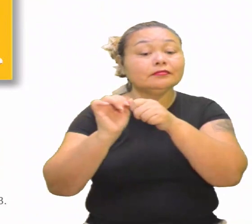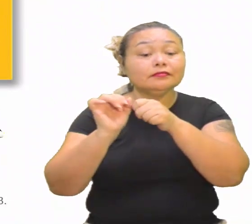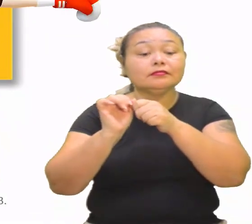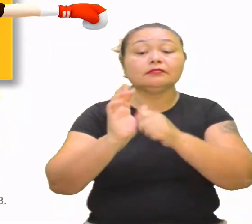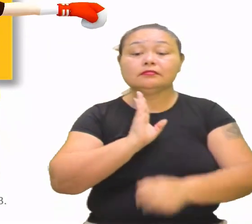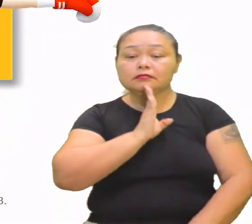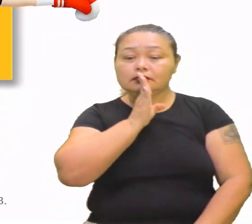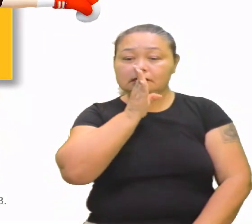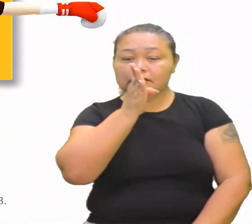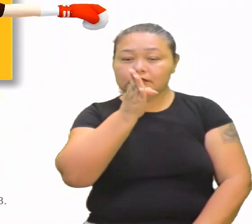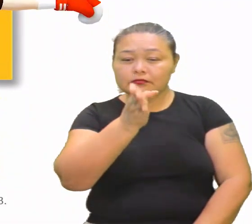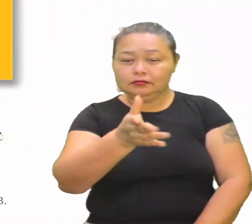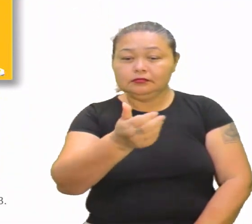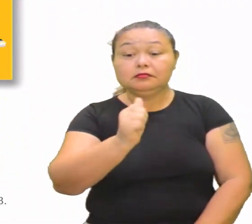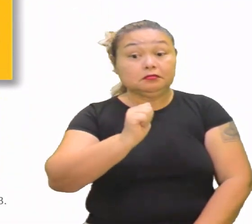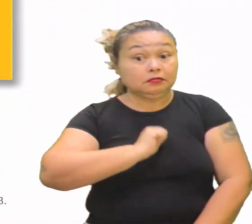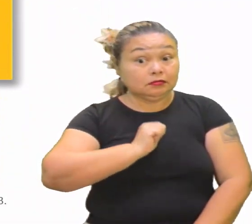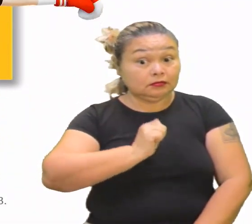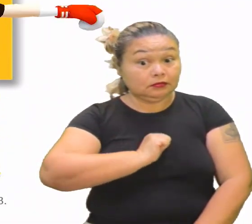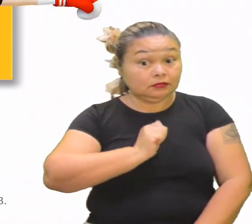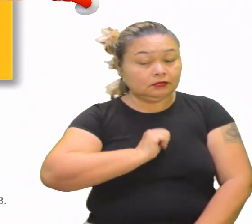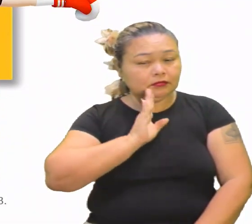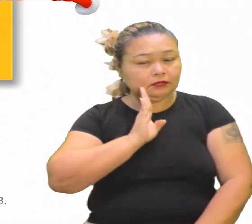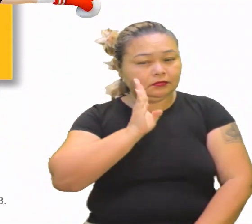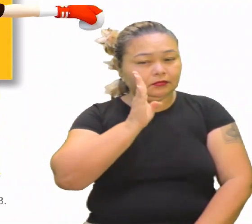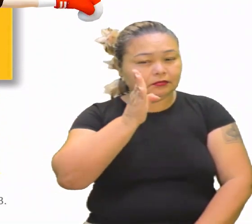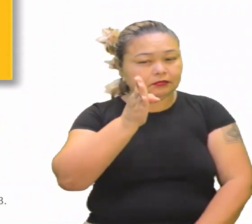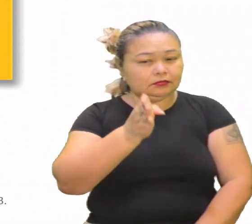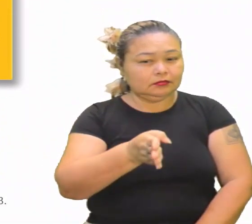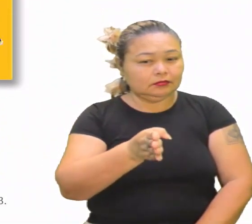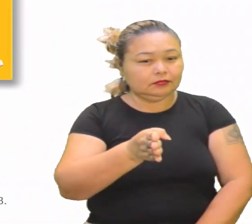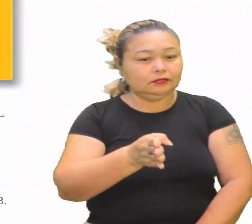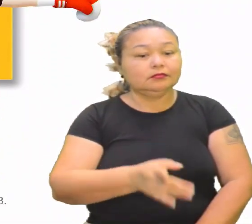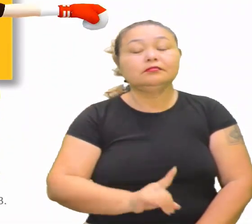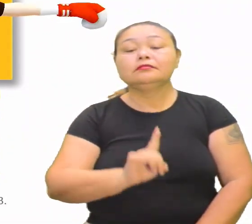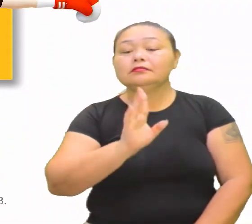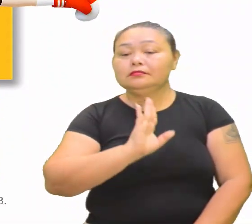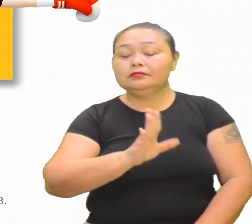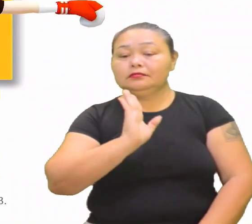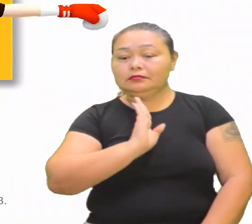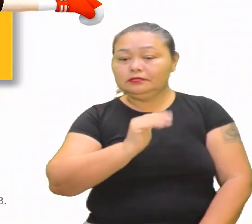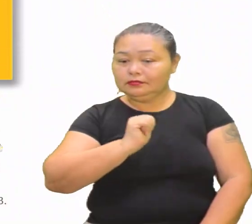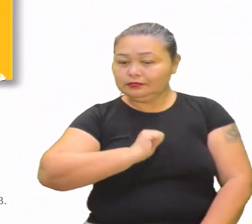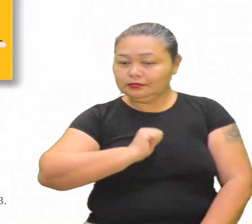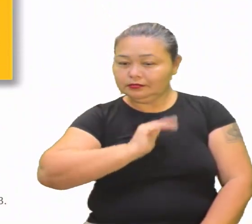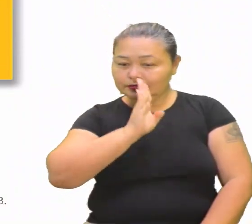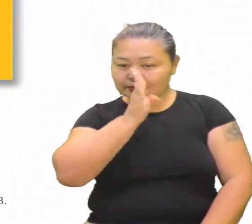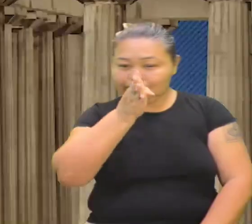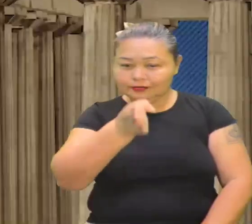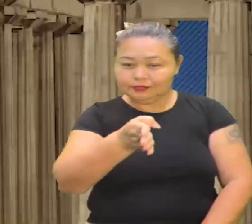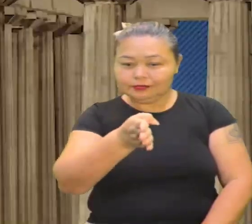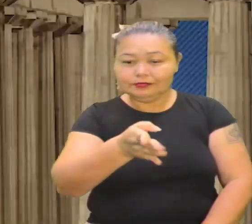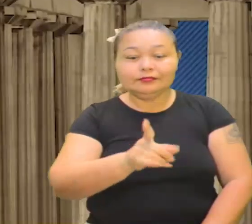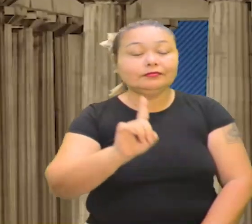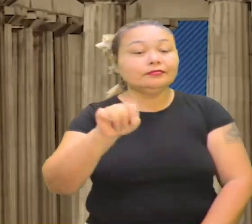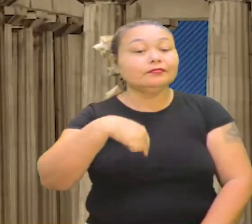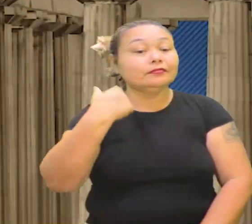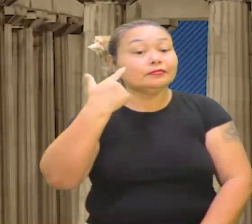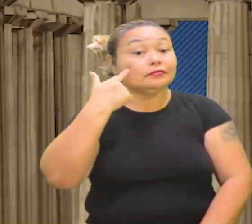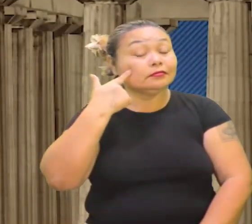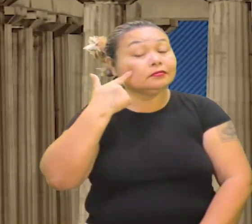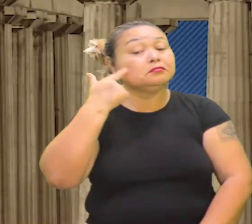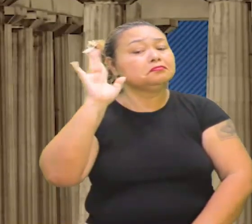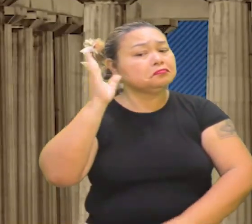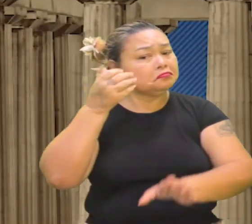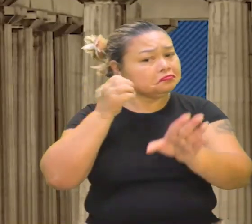Antropocentrismo, ó! Que palavra legal! Já pega aí, gente, ó! Vem aqui comigo. Eu aconselho você, já